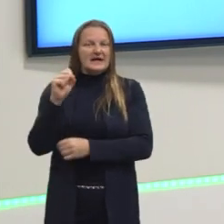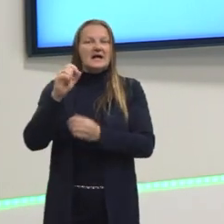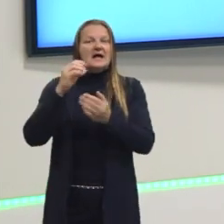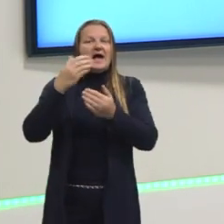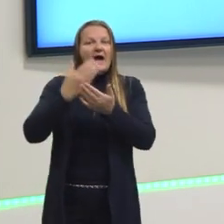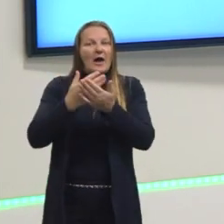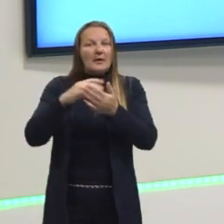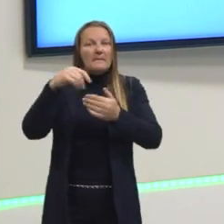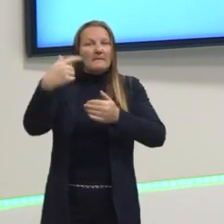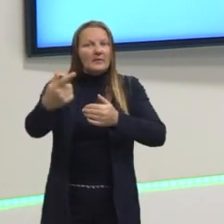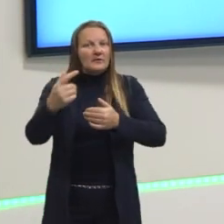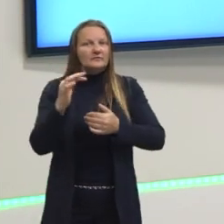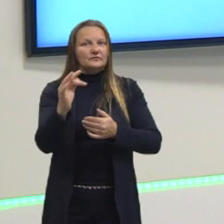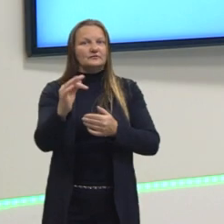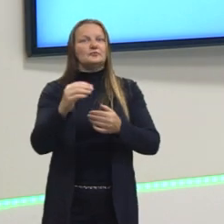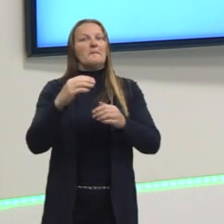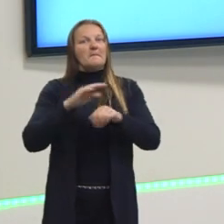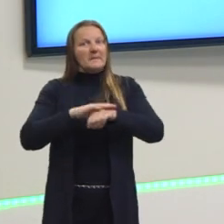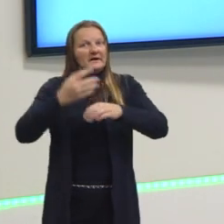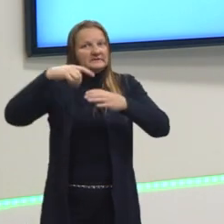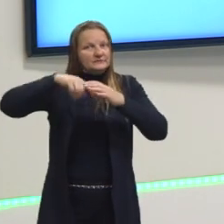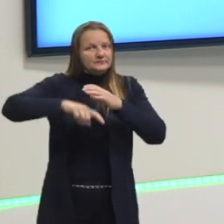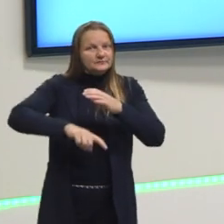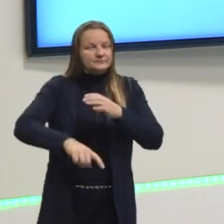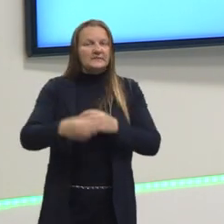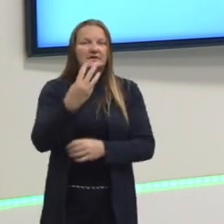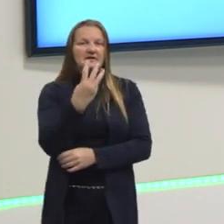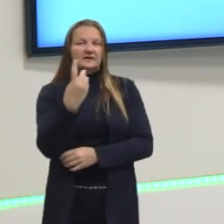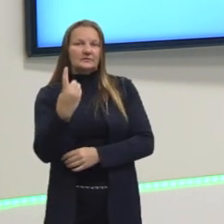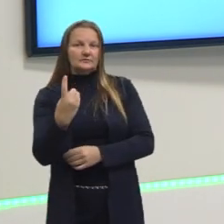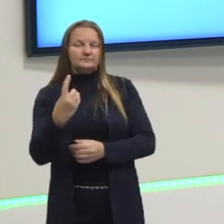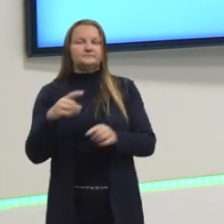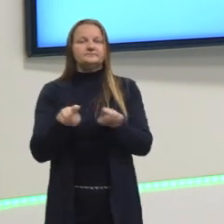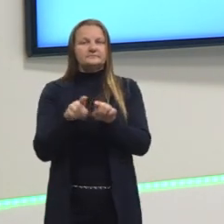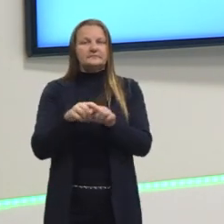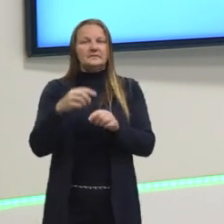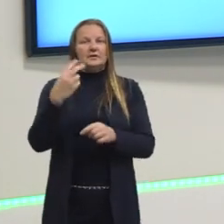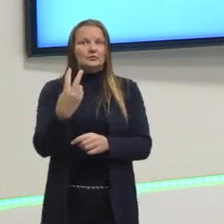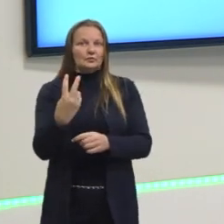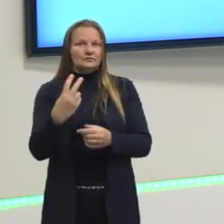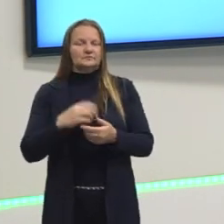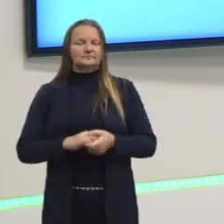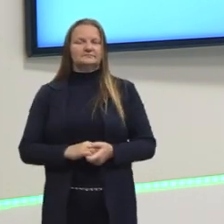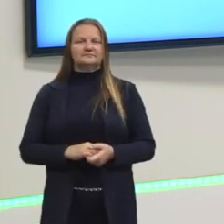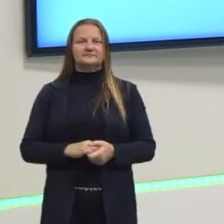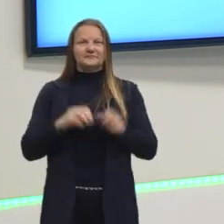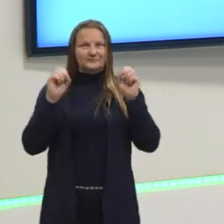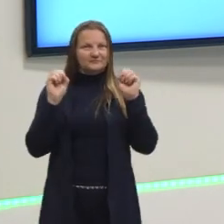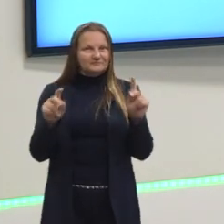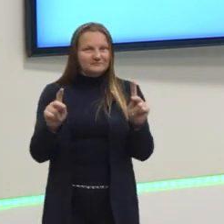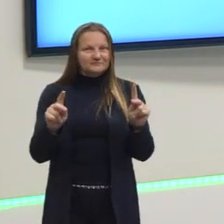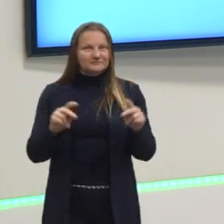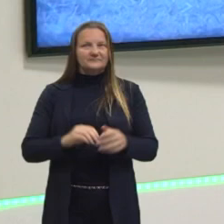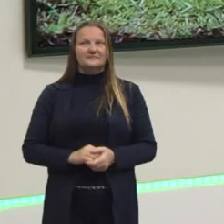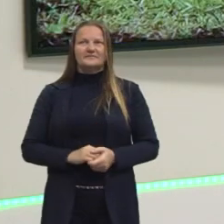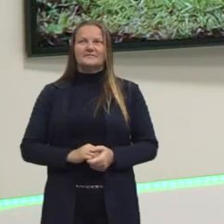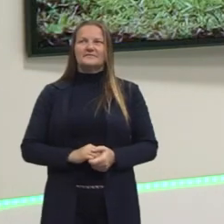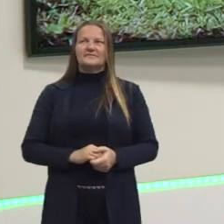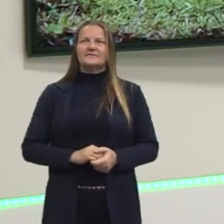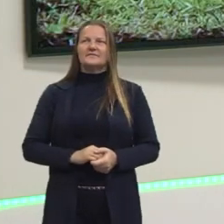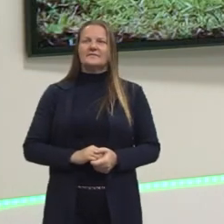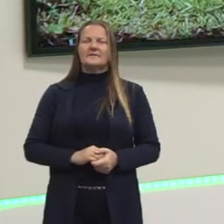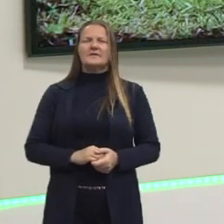né, essa temática, para nós vermos daí na aula 32, a parte 2, certo? Certo? Então, tá.